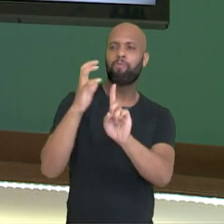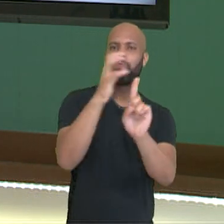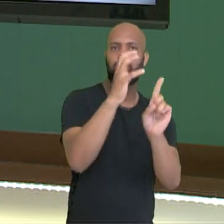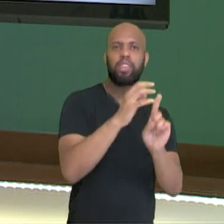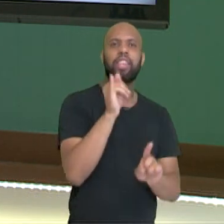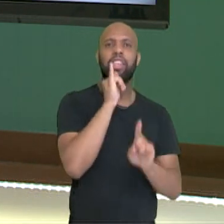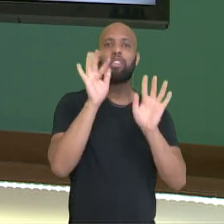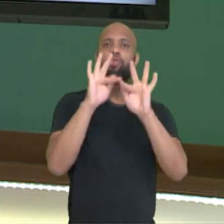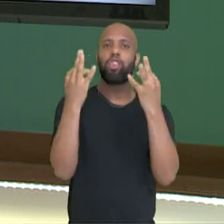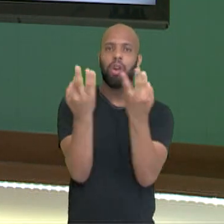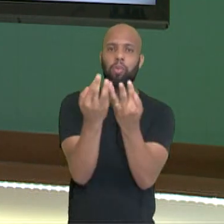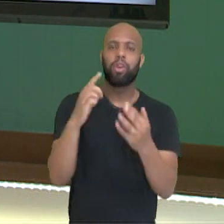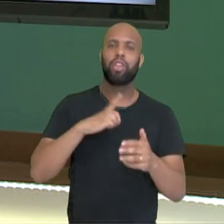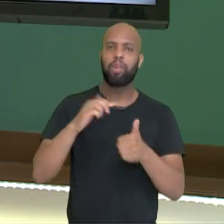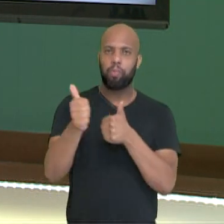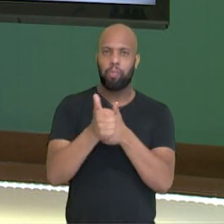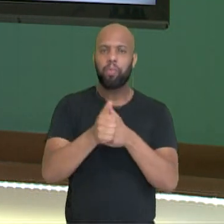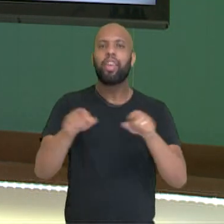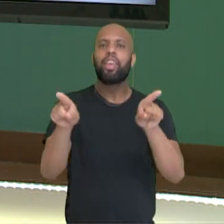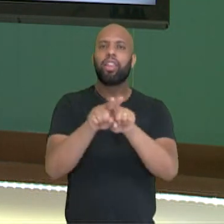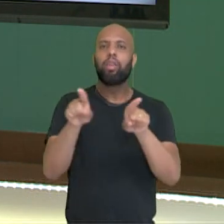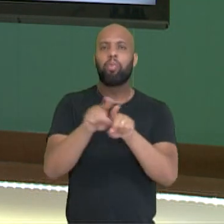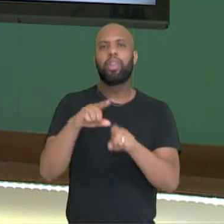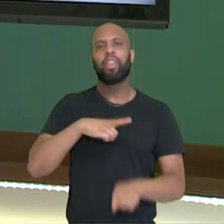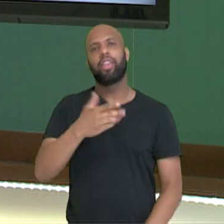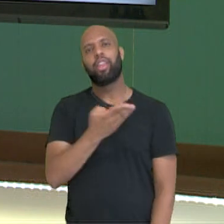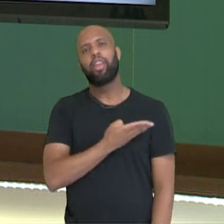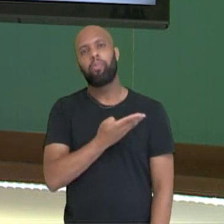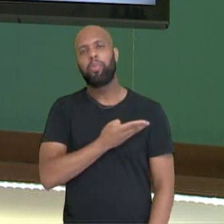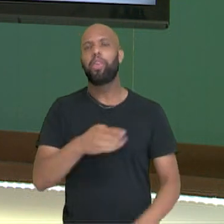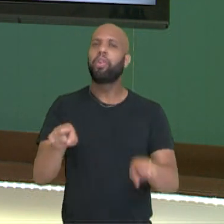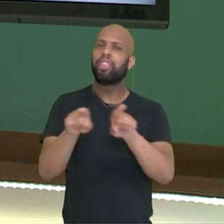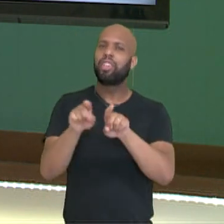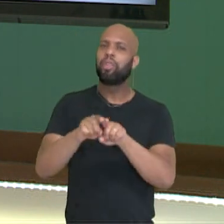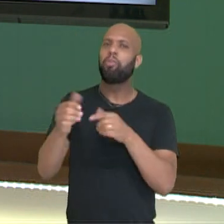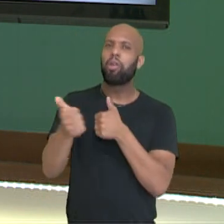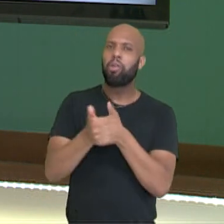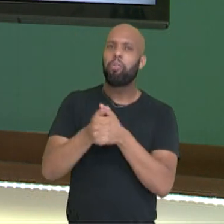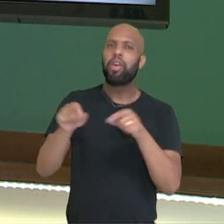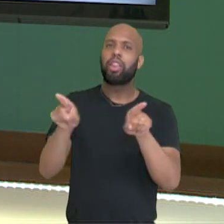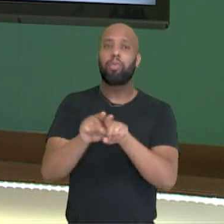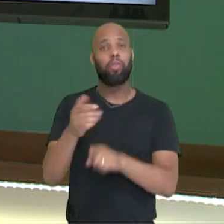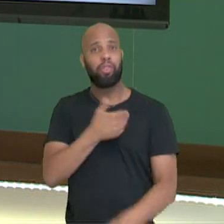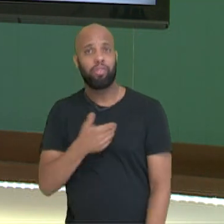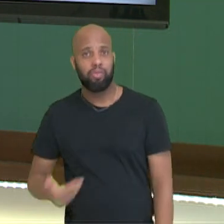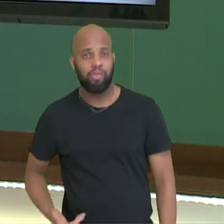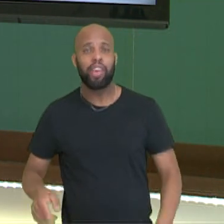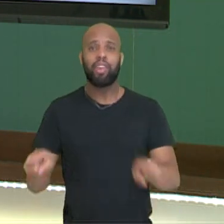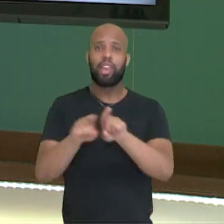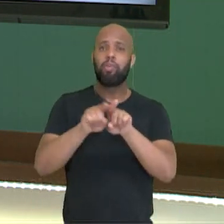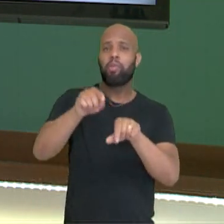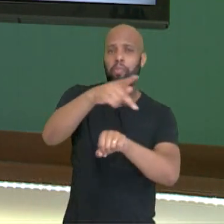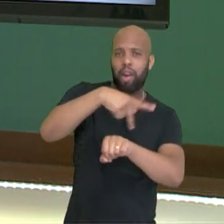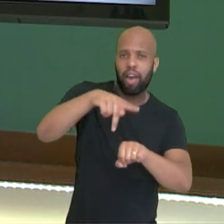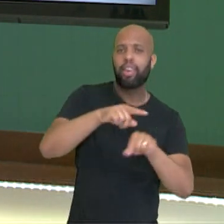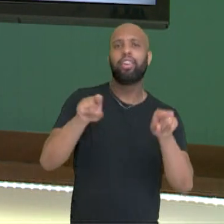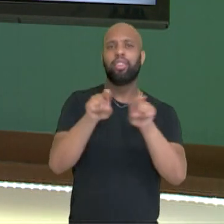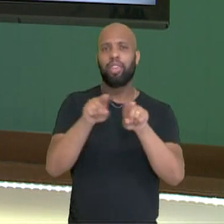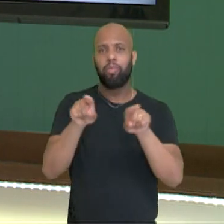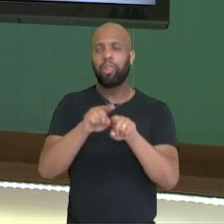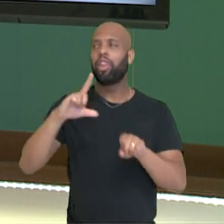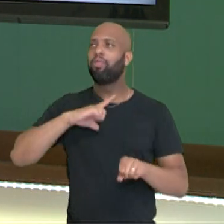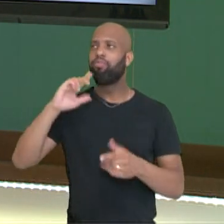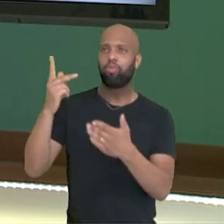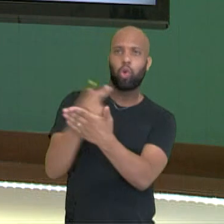nossa família que nos rodeia, por conta dos nossos amigos que nos rodeiam, por conta de um governo, por conta de um país, por conta de um